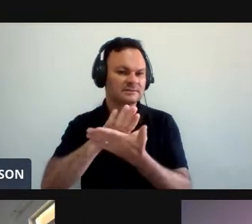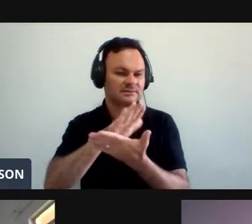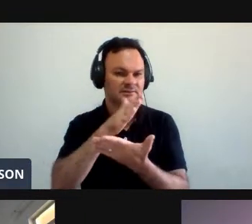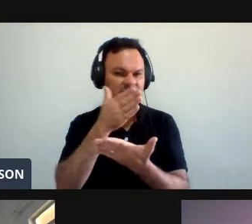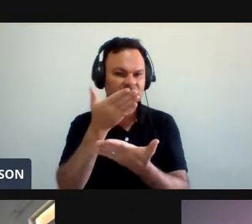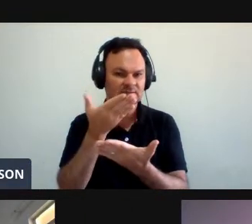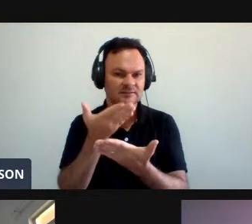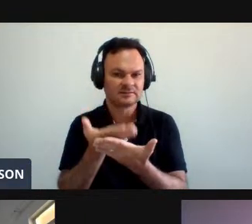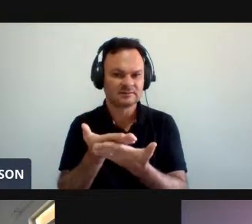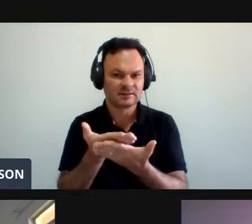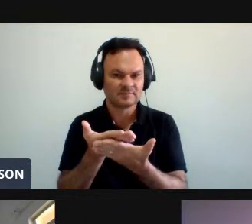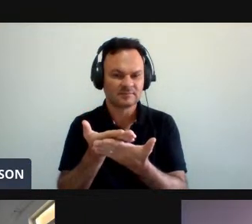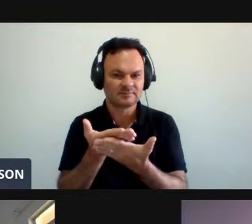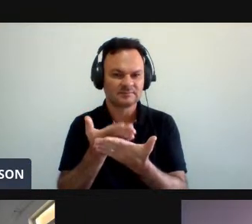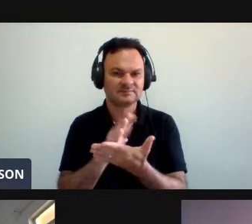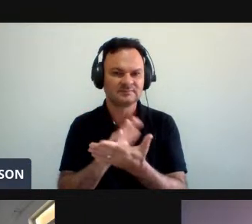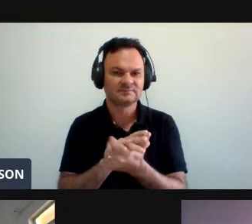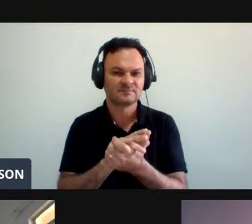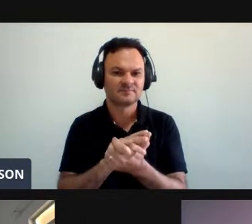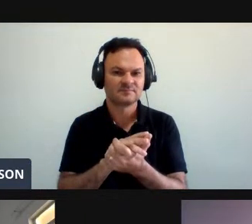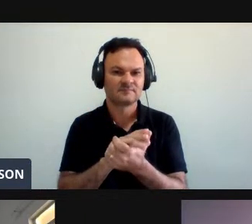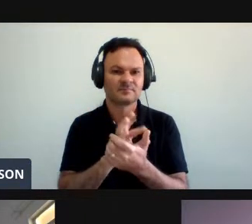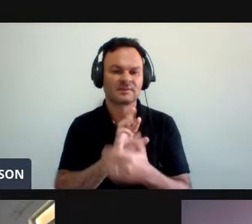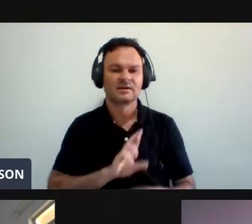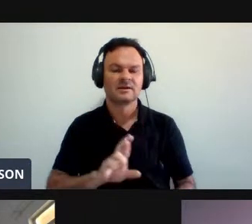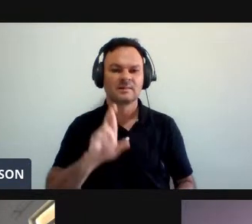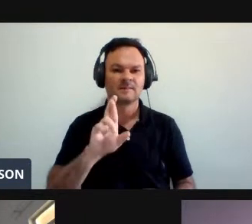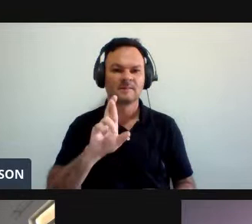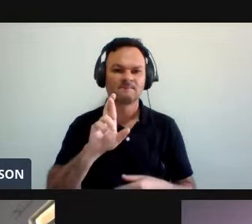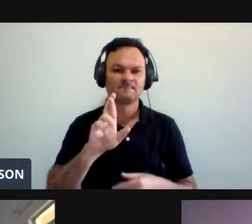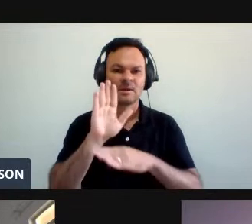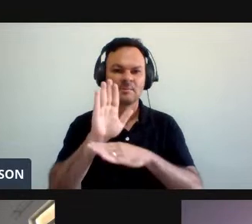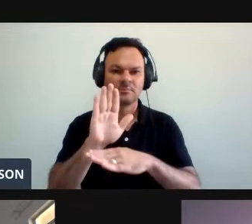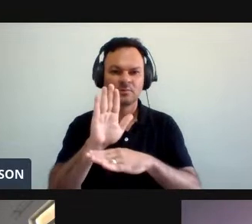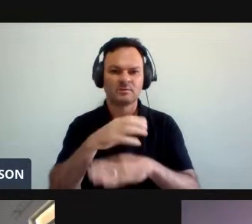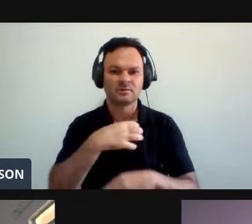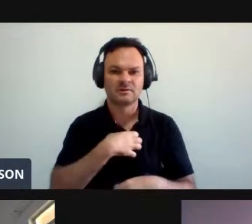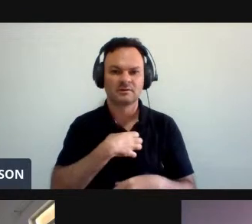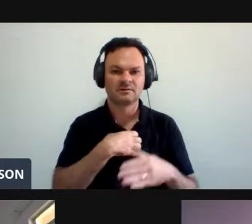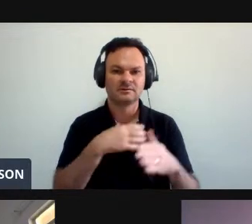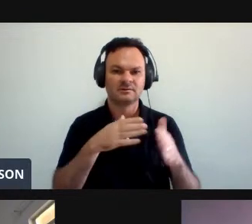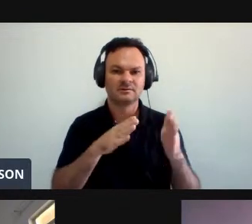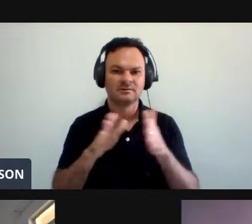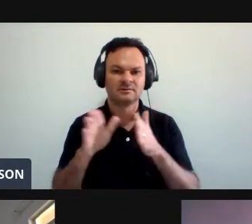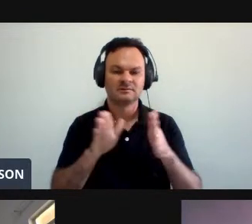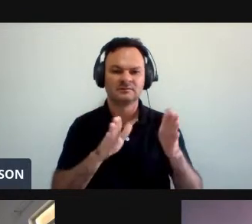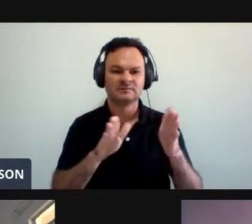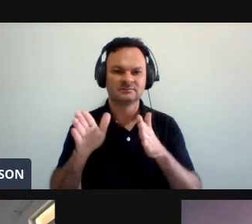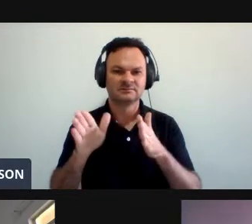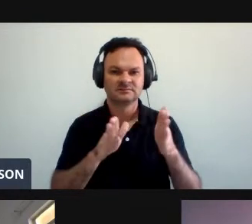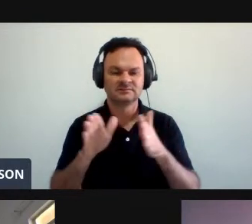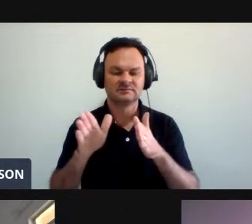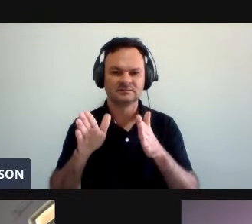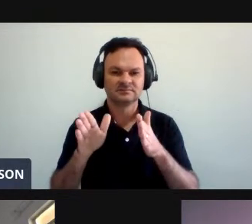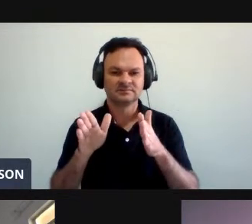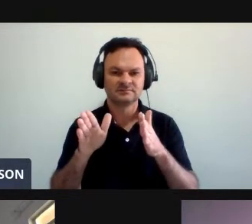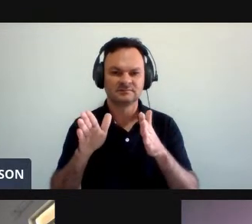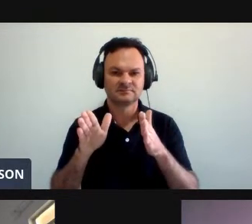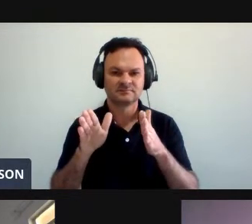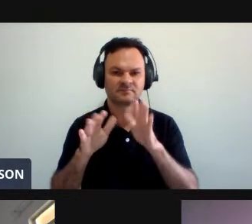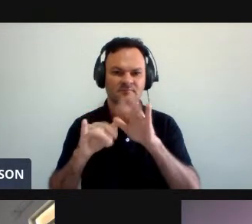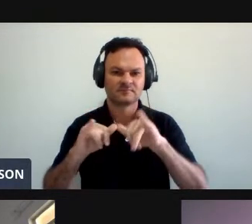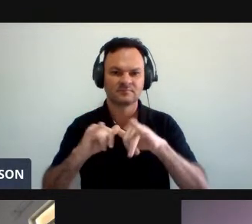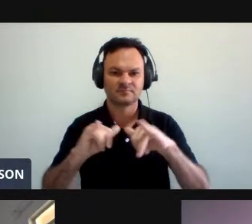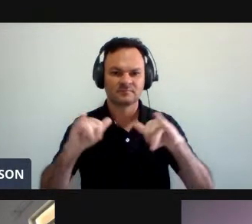Representando E nos dando esse auxílio Em relação A transmissão